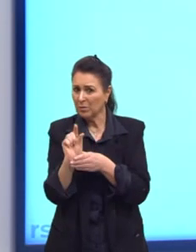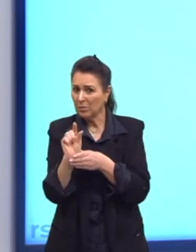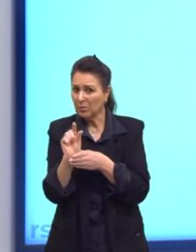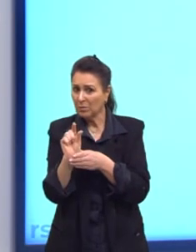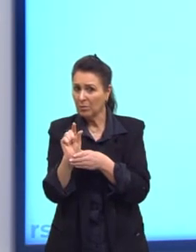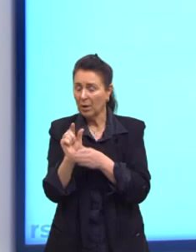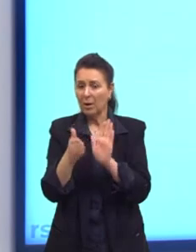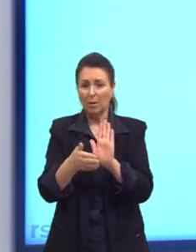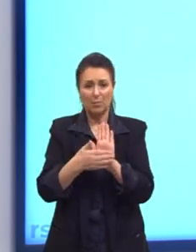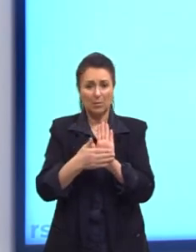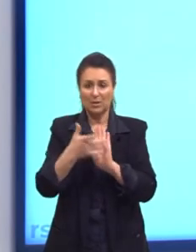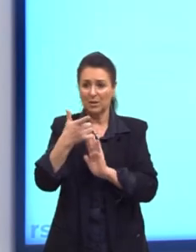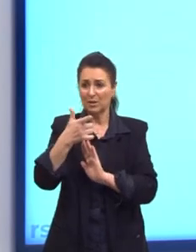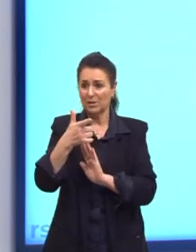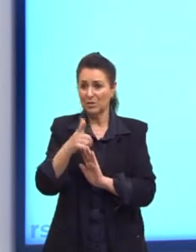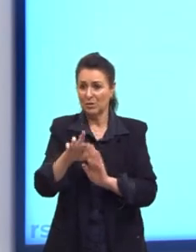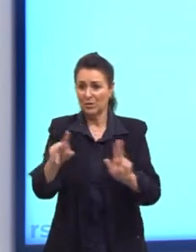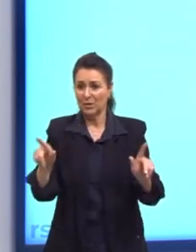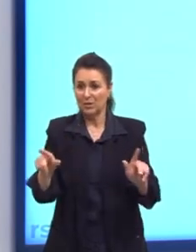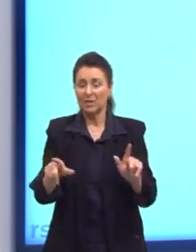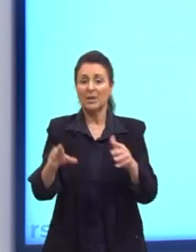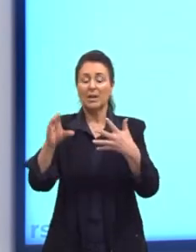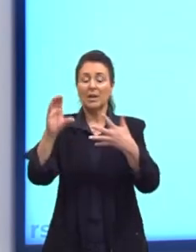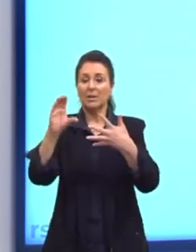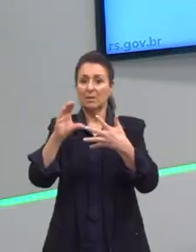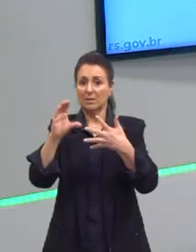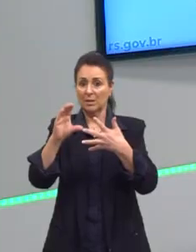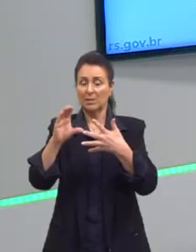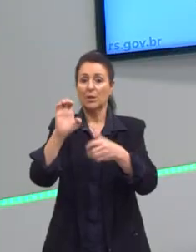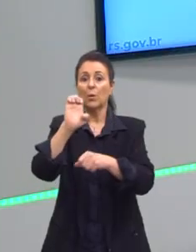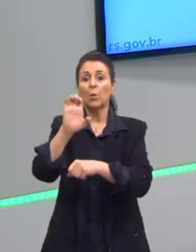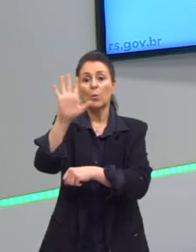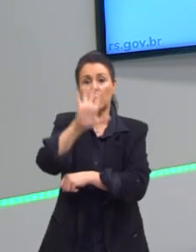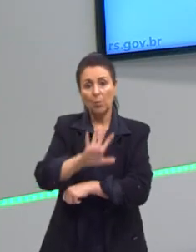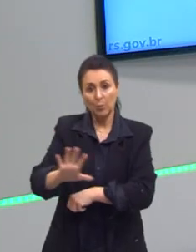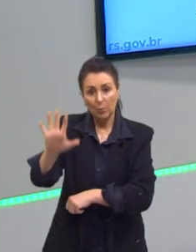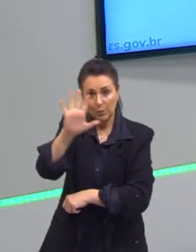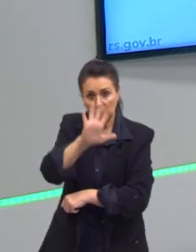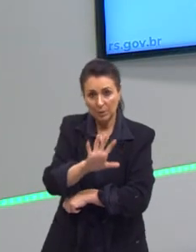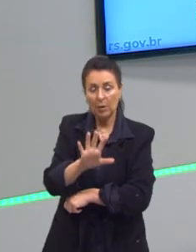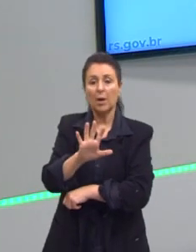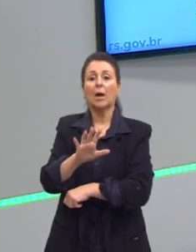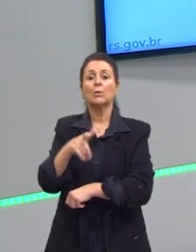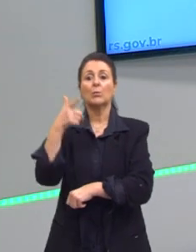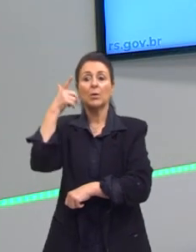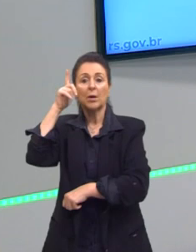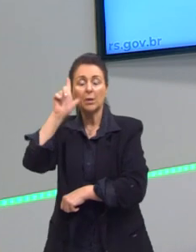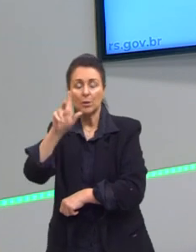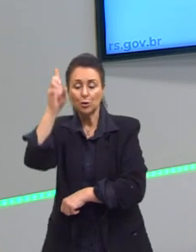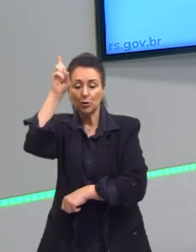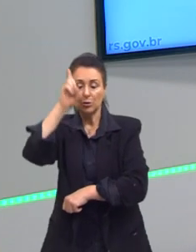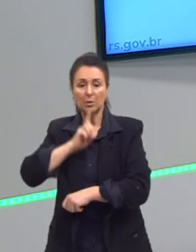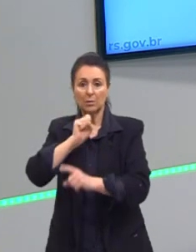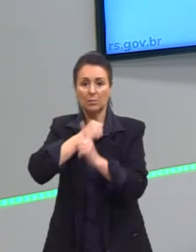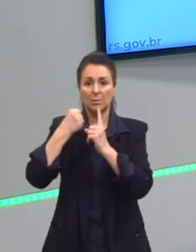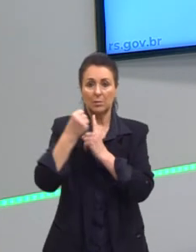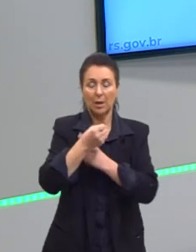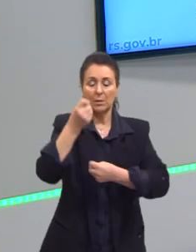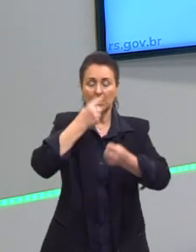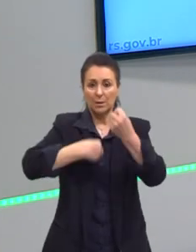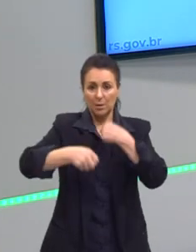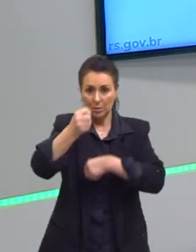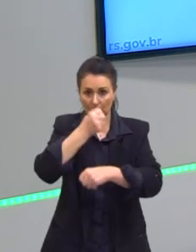o contrário. Então, letra C. Atribui-se ao Estado o dever de garantir direitos sociais e econômicos